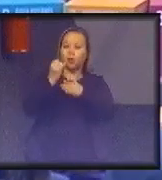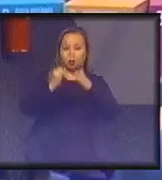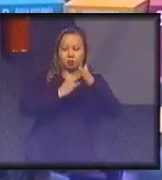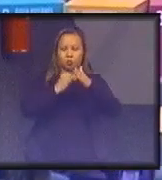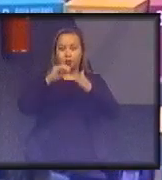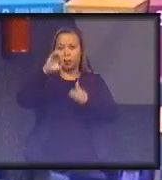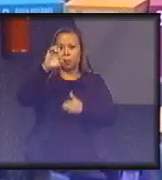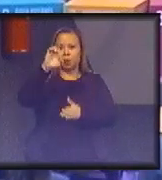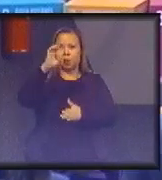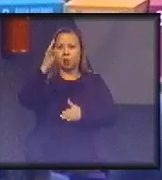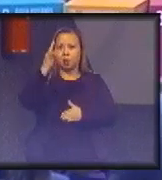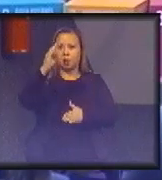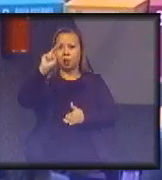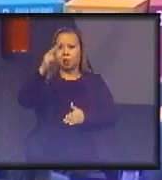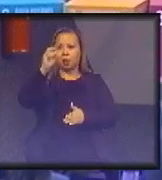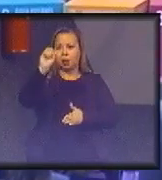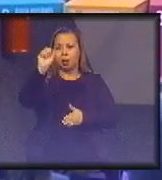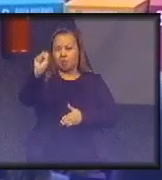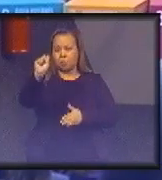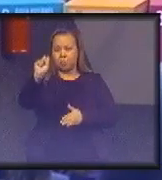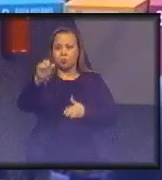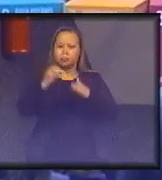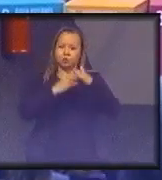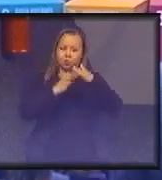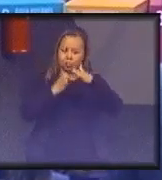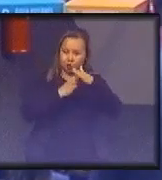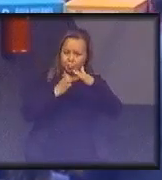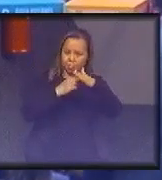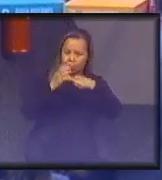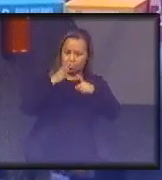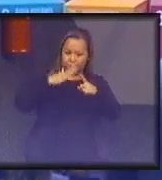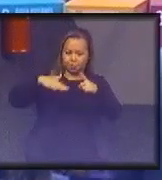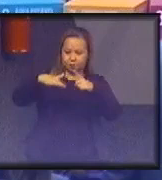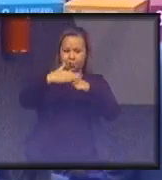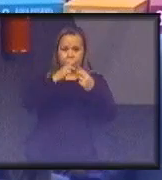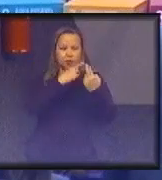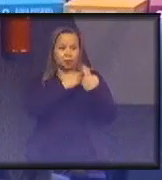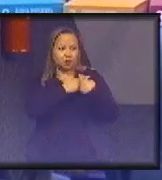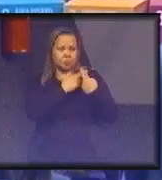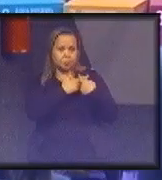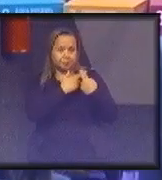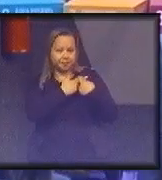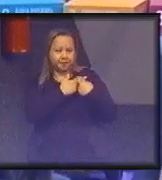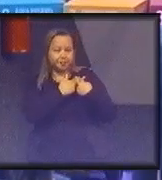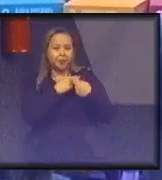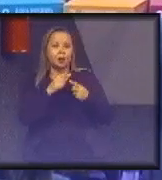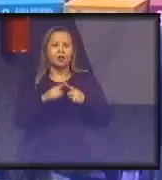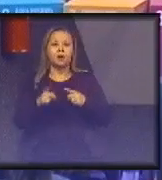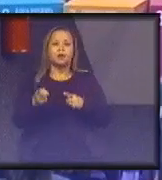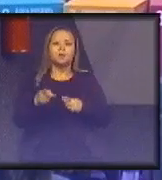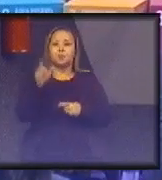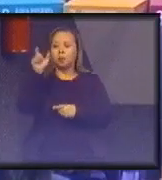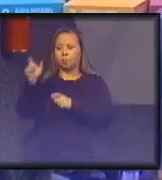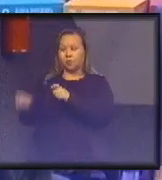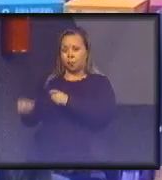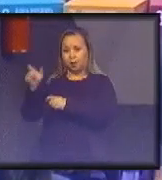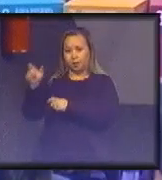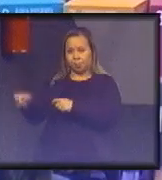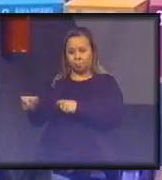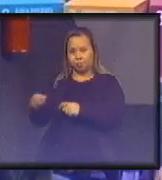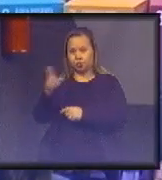Etos de Empresas e Responsabilidade Social. Também foi membro do Conselho de Consumo